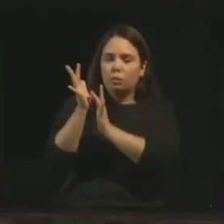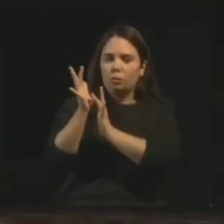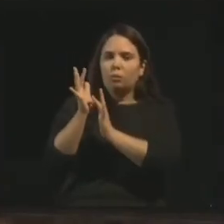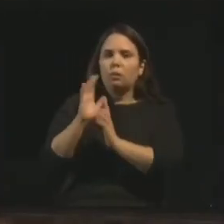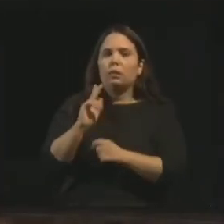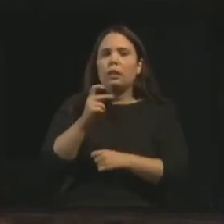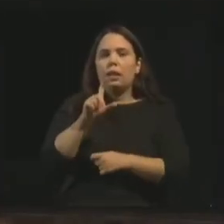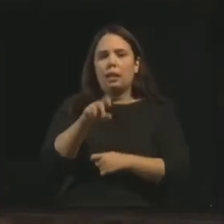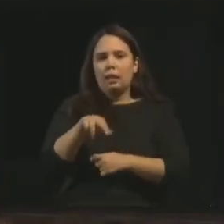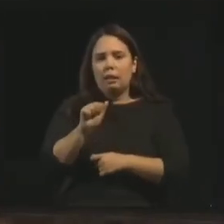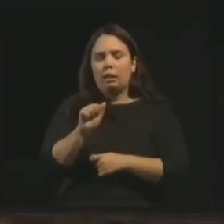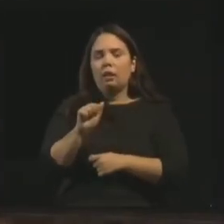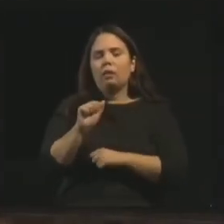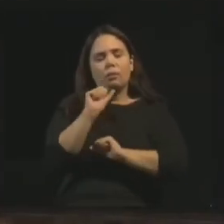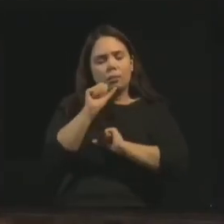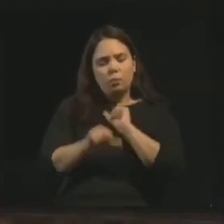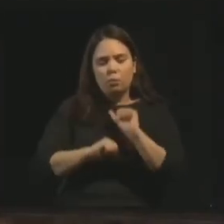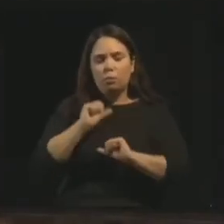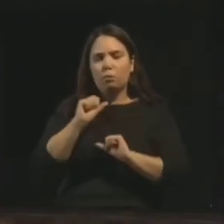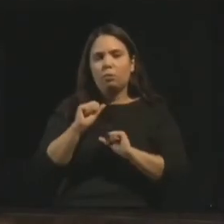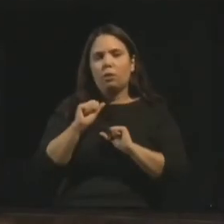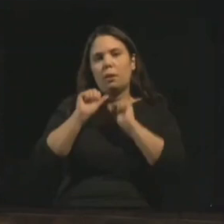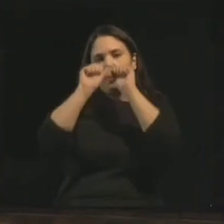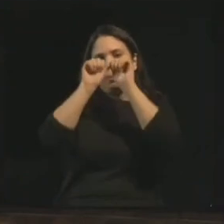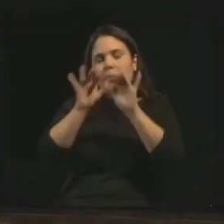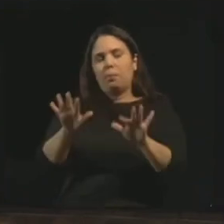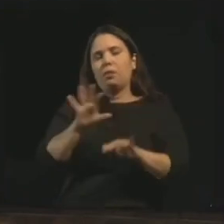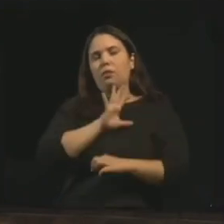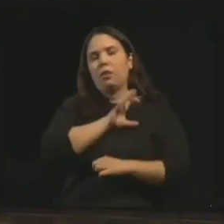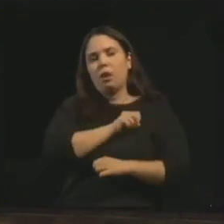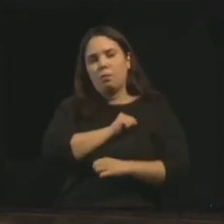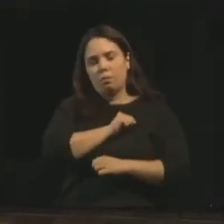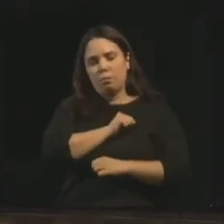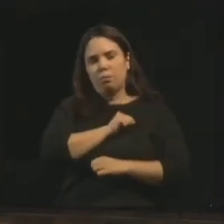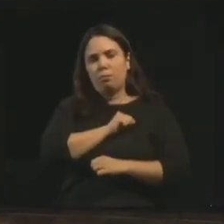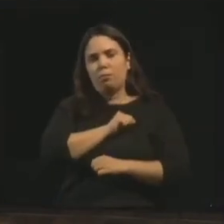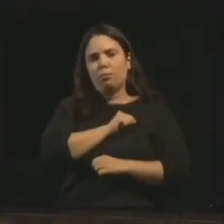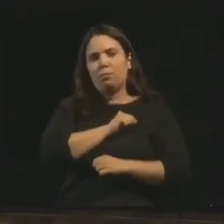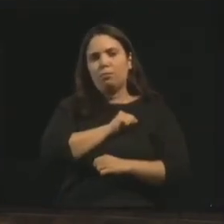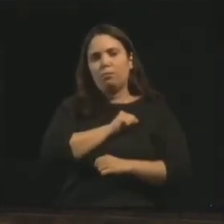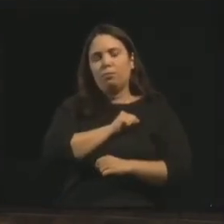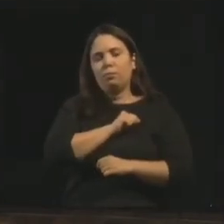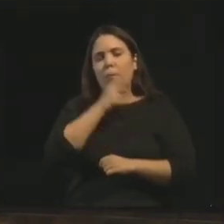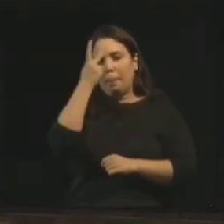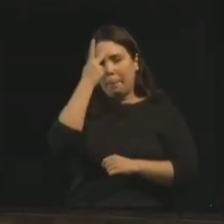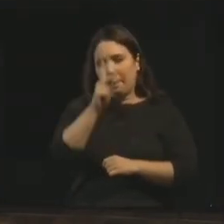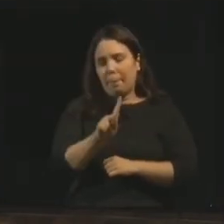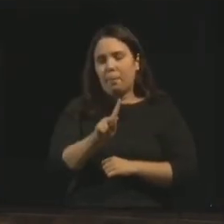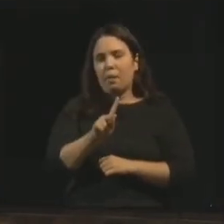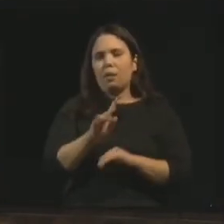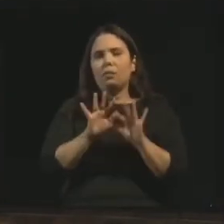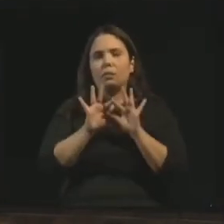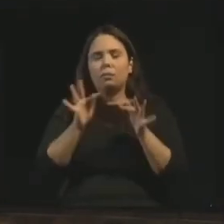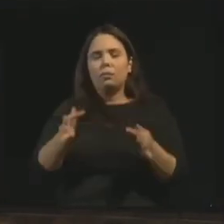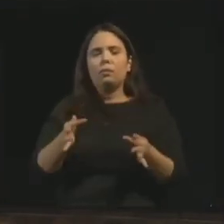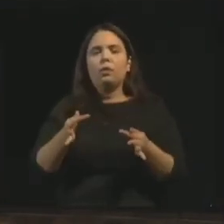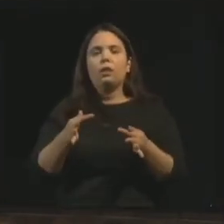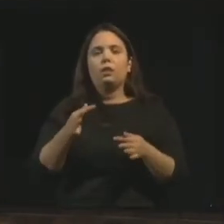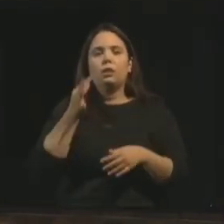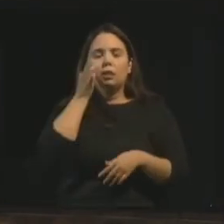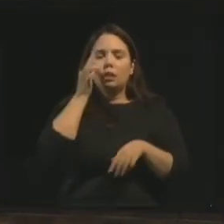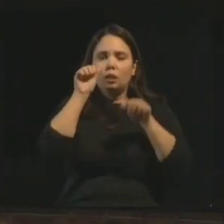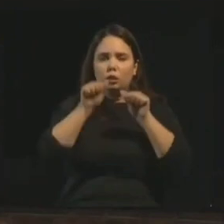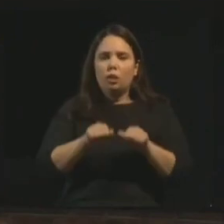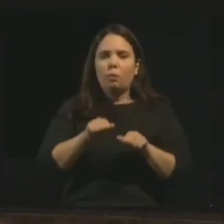heroína se converte em bênçãos de amor e luz, para exemplificar o testemunho da